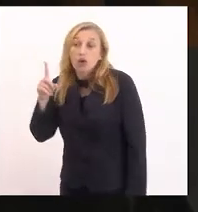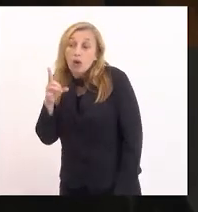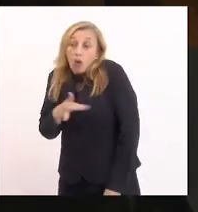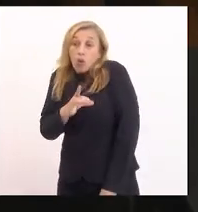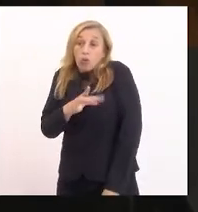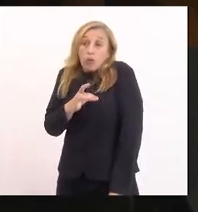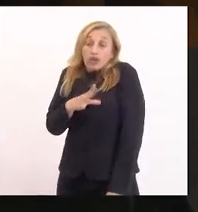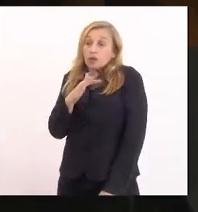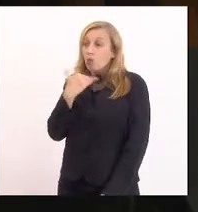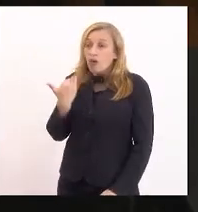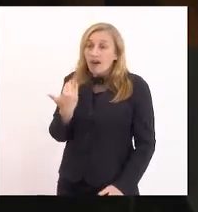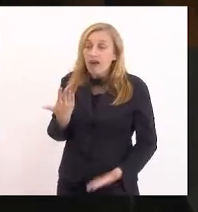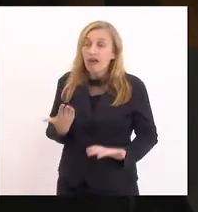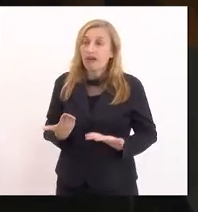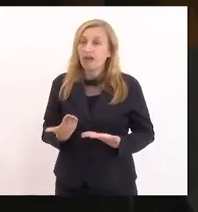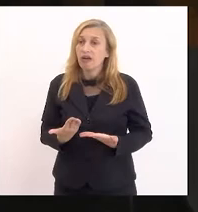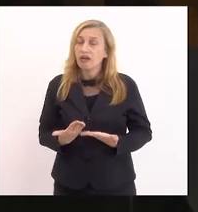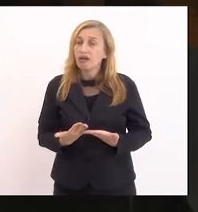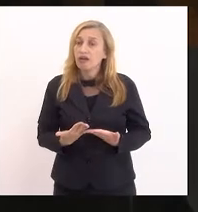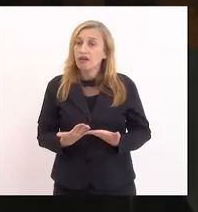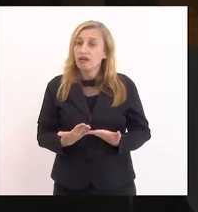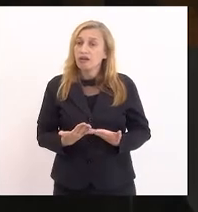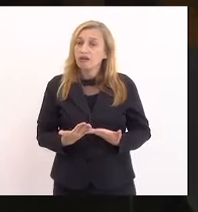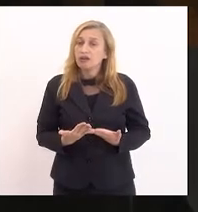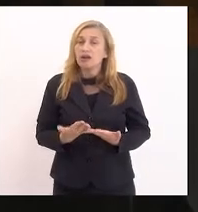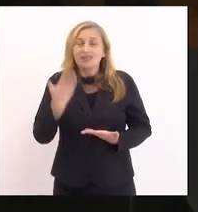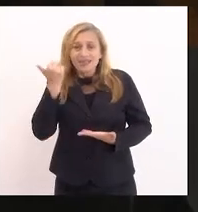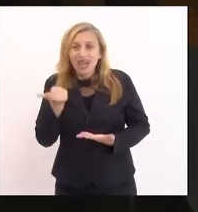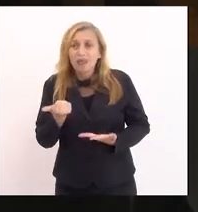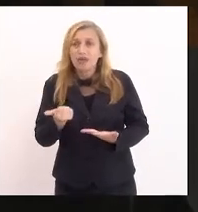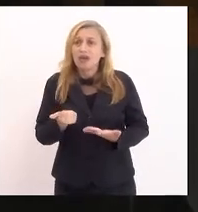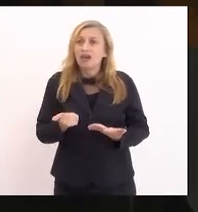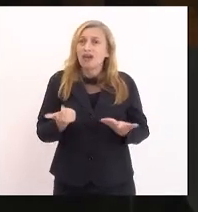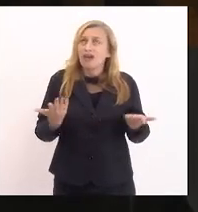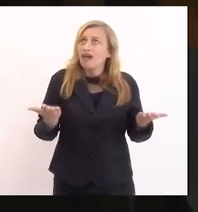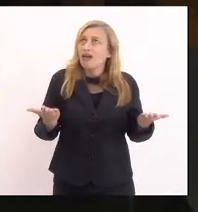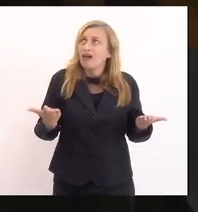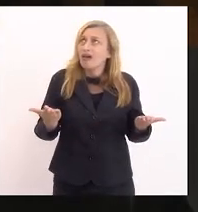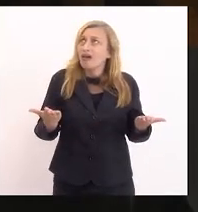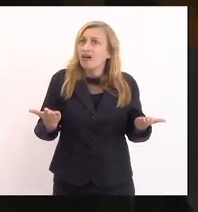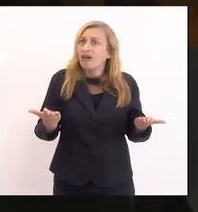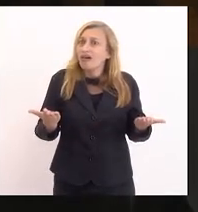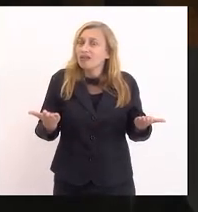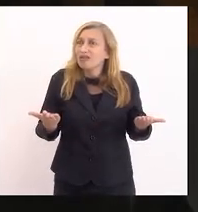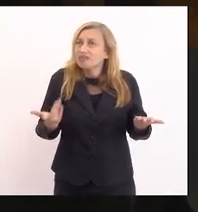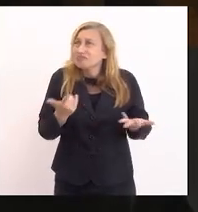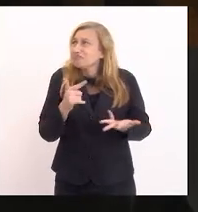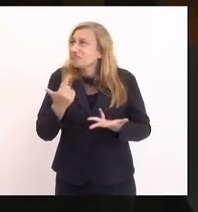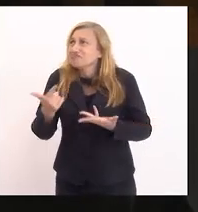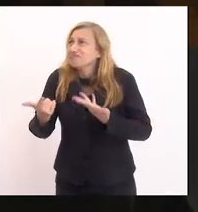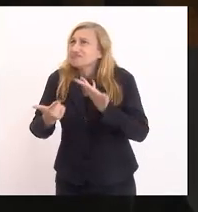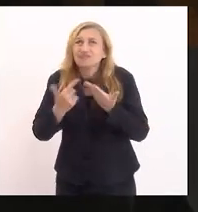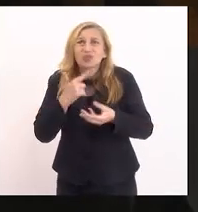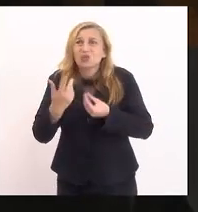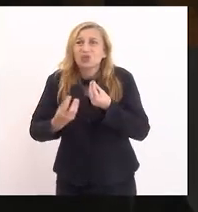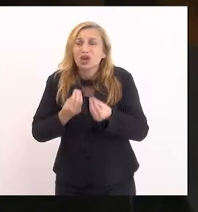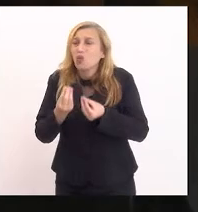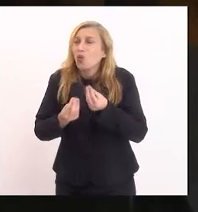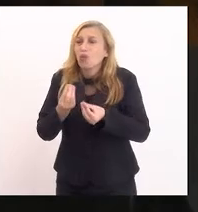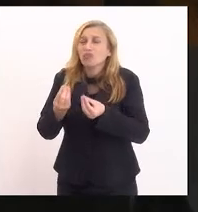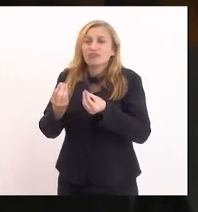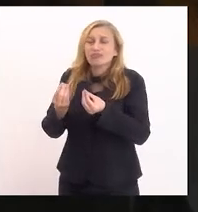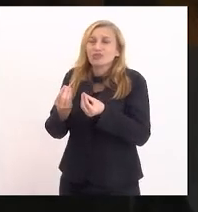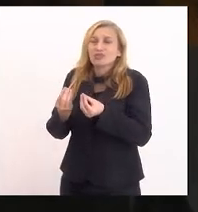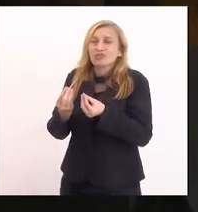a família da vítima, sabe, isso não tem sustentação,